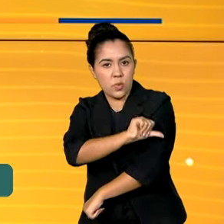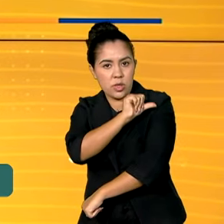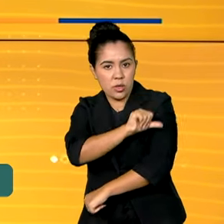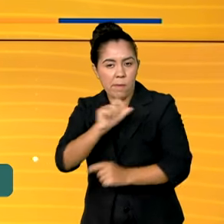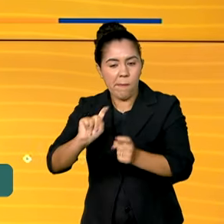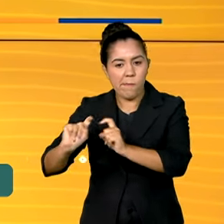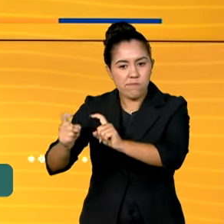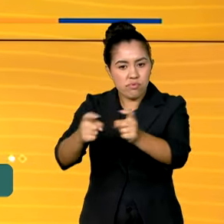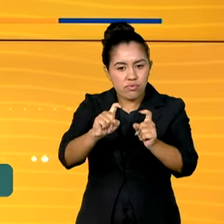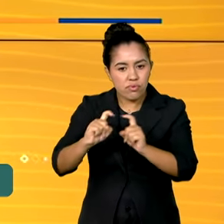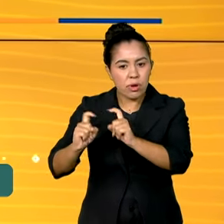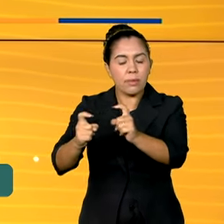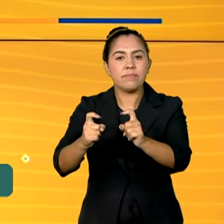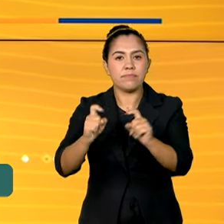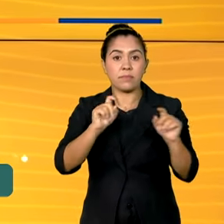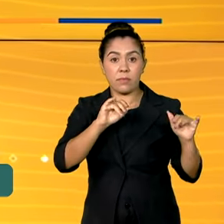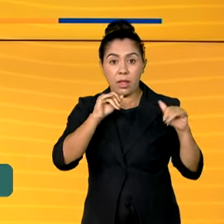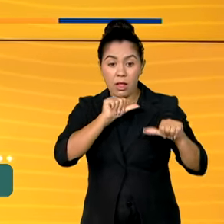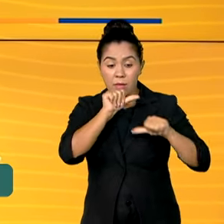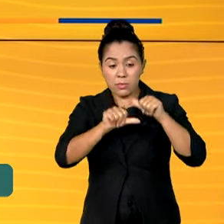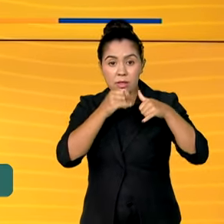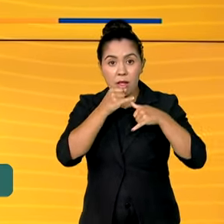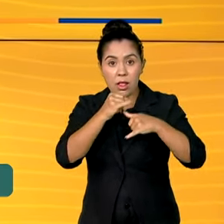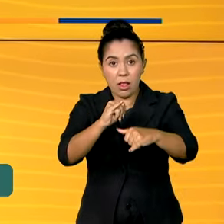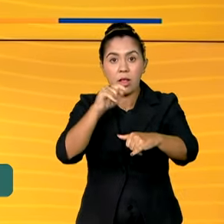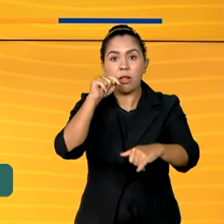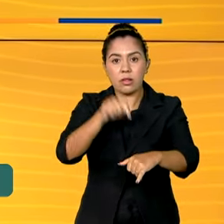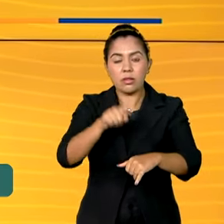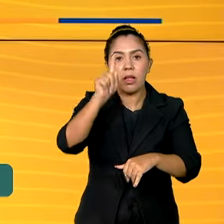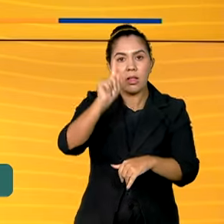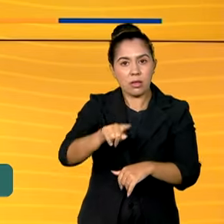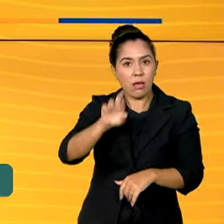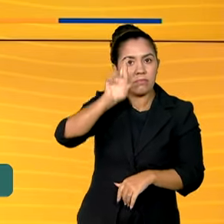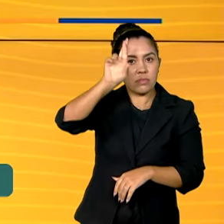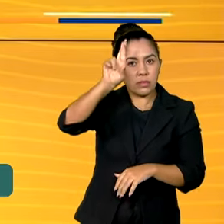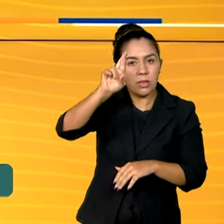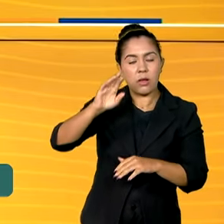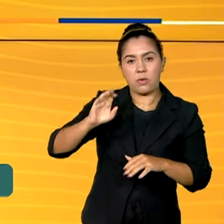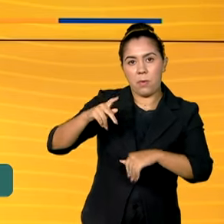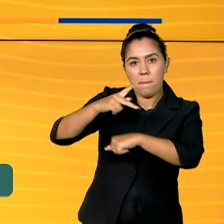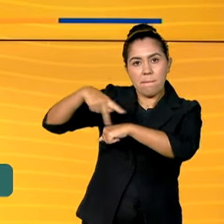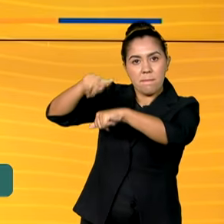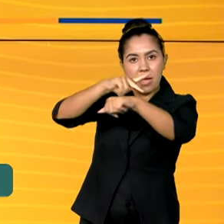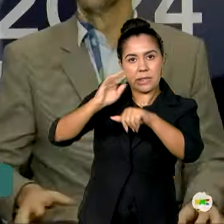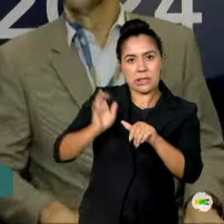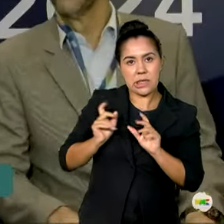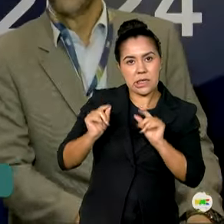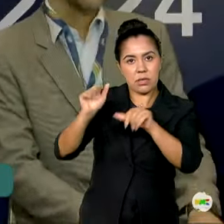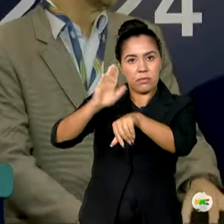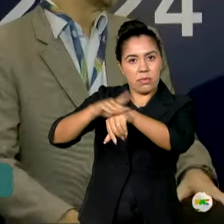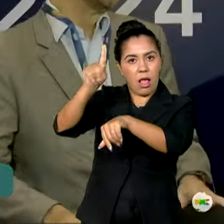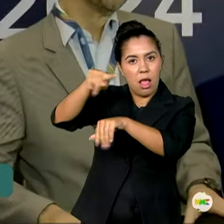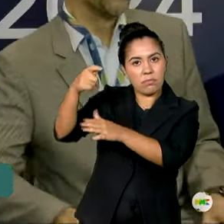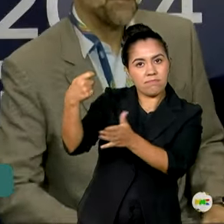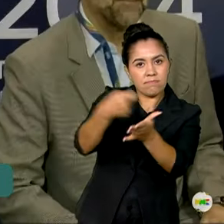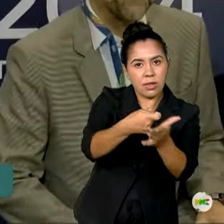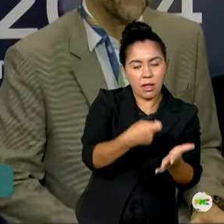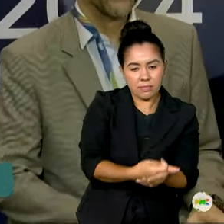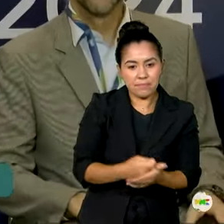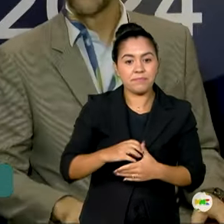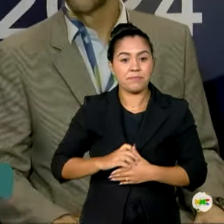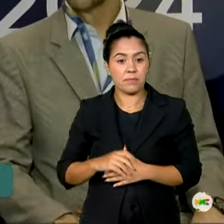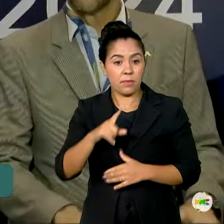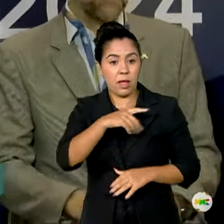grupo. Transição energética financiada pelos países ricos está entre as ideias. participam do encontro